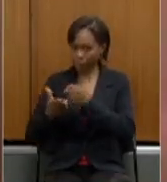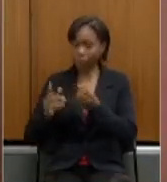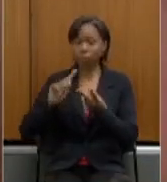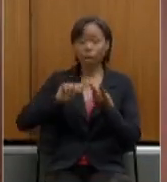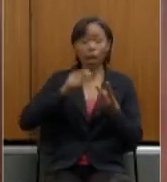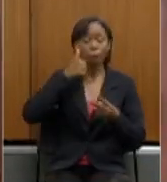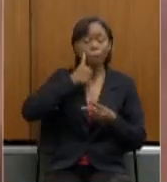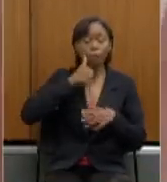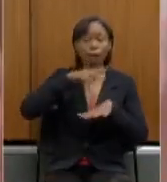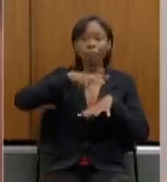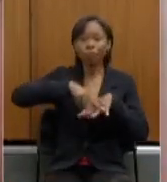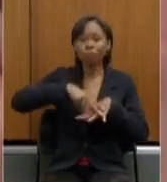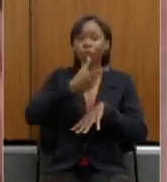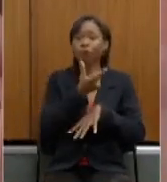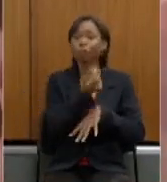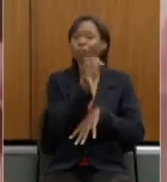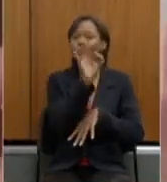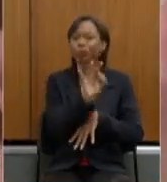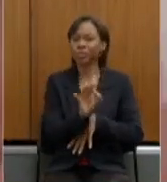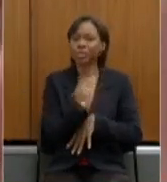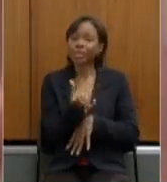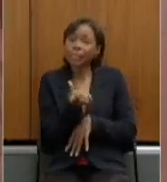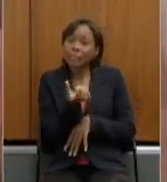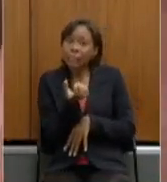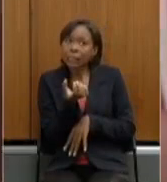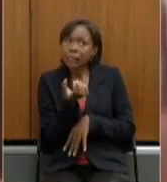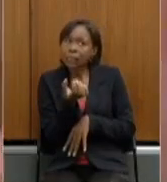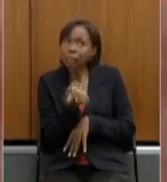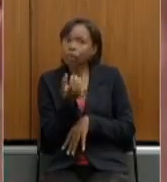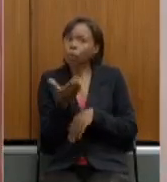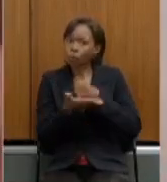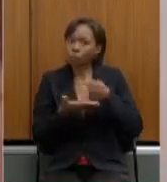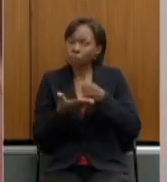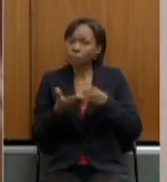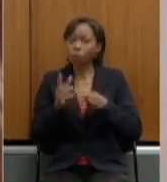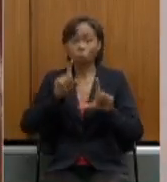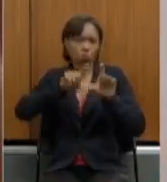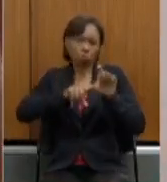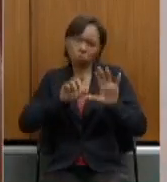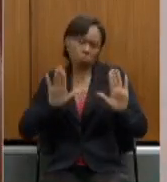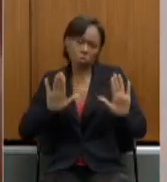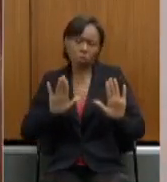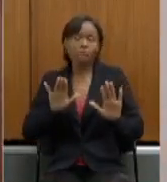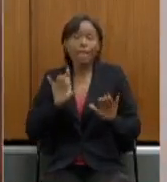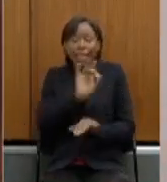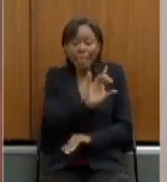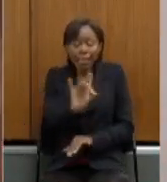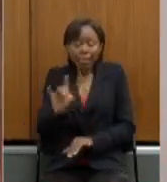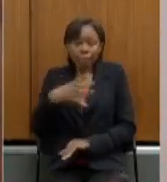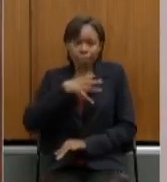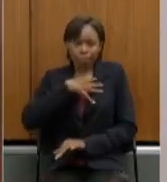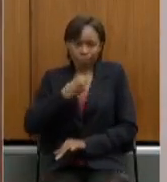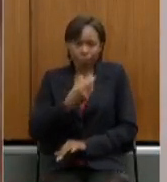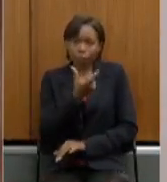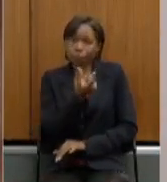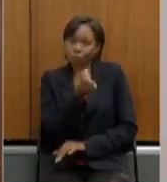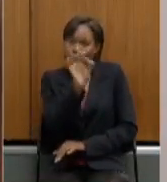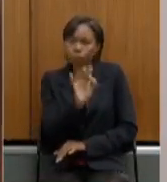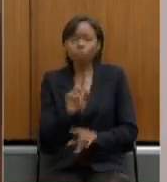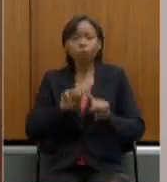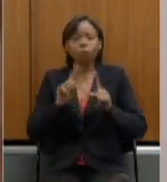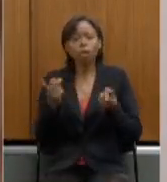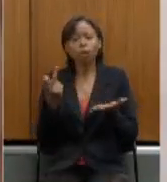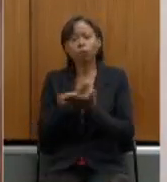20% então era 60% o mínimo ou um dependente e cada filho 20% como houve um problema dizendo que